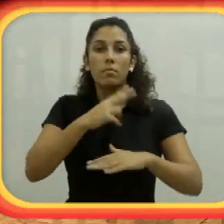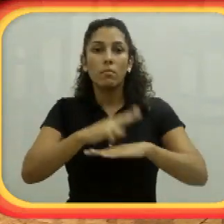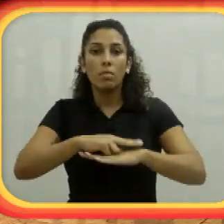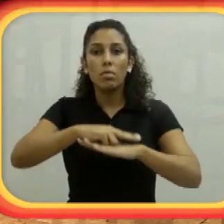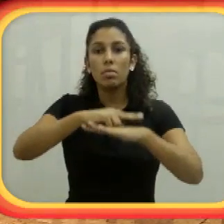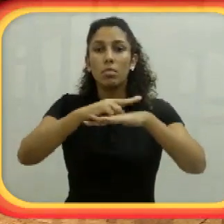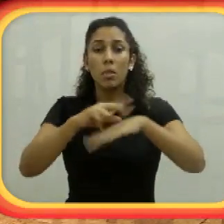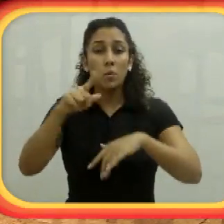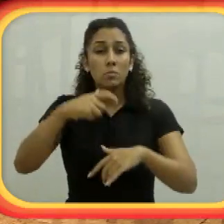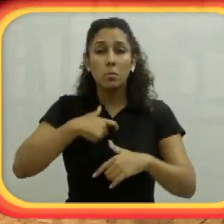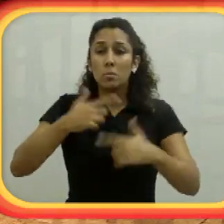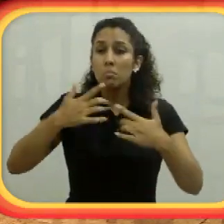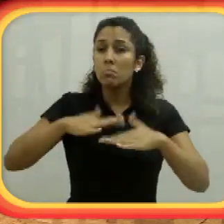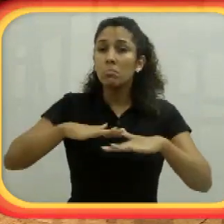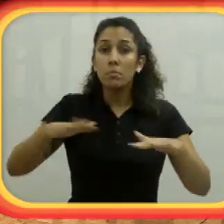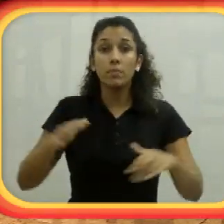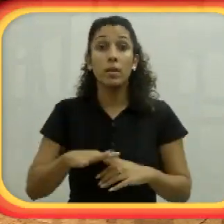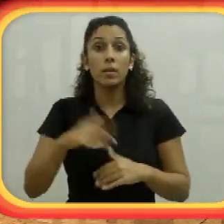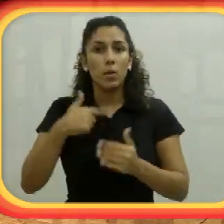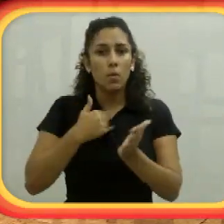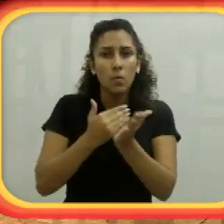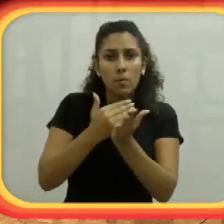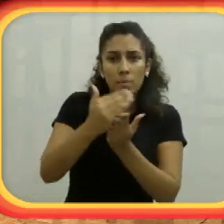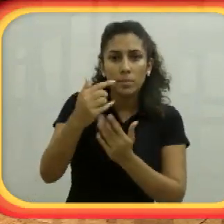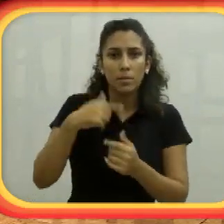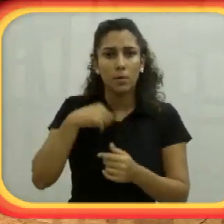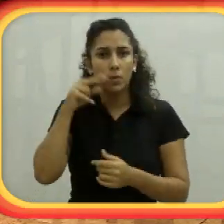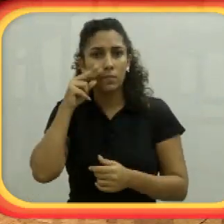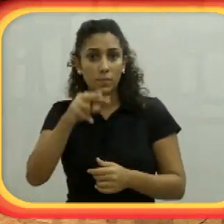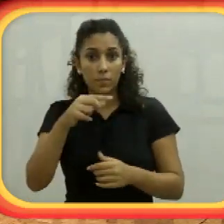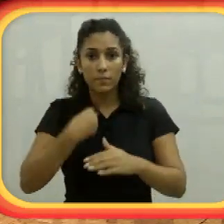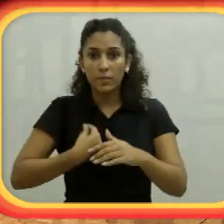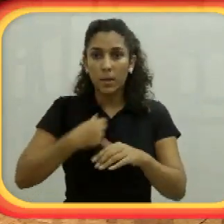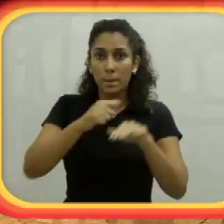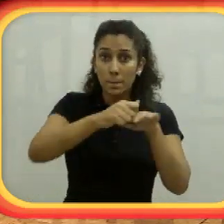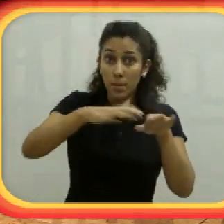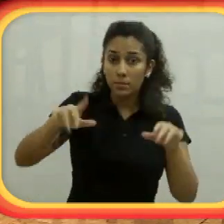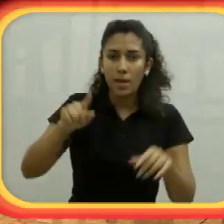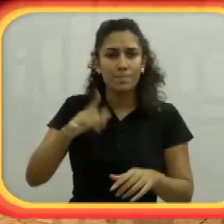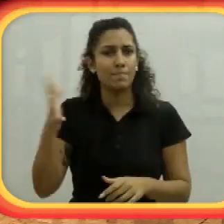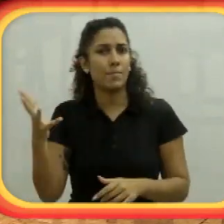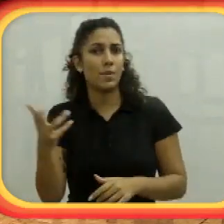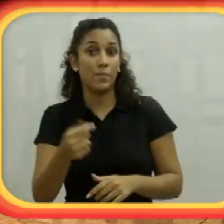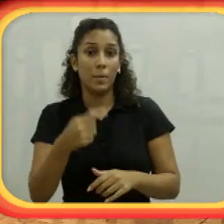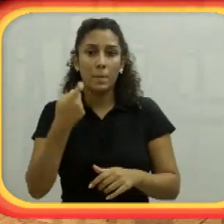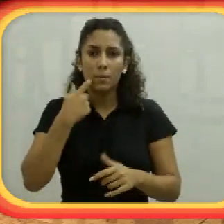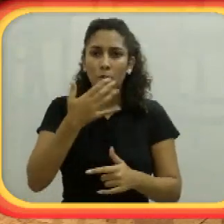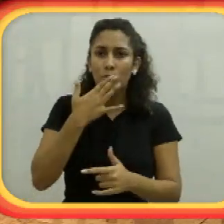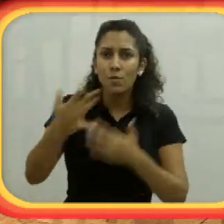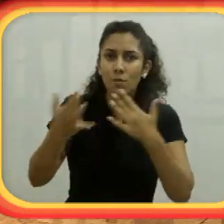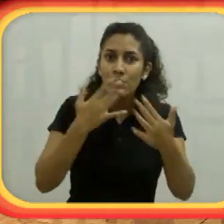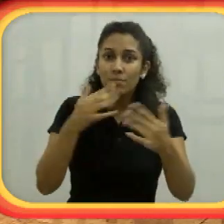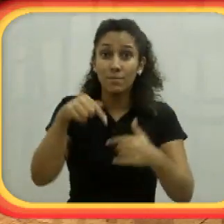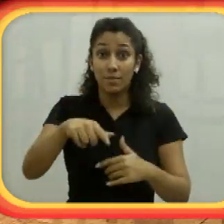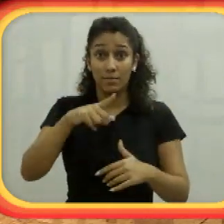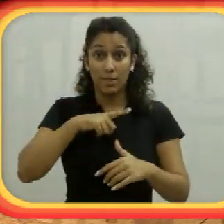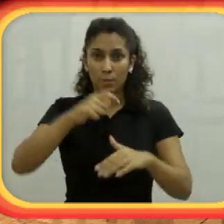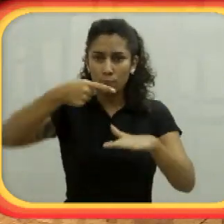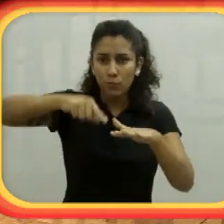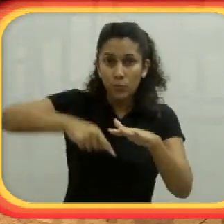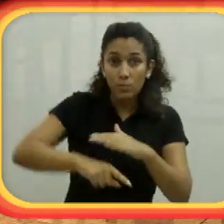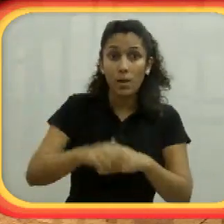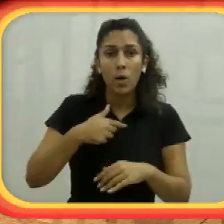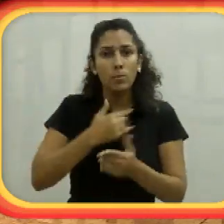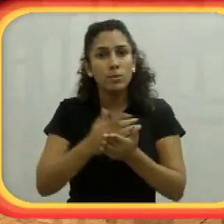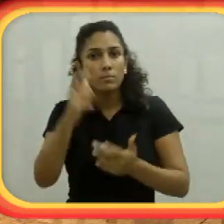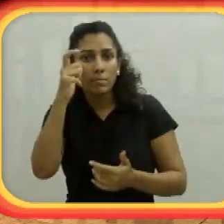ou seja, parece que você flutua. Você está ali, neutro. E aí, a partir daí, eu comecei a ver a vida marinha, né? Aquela